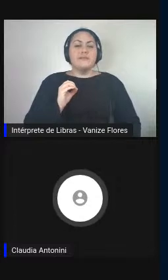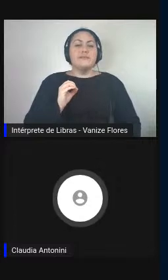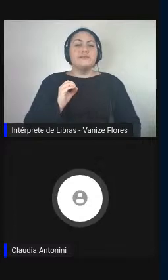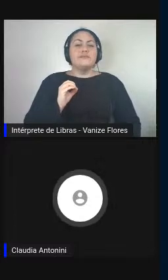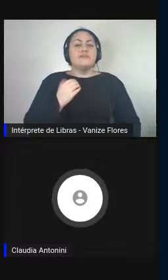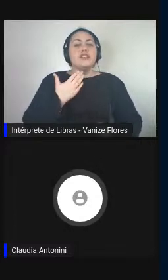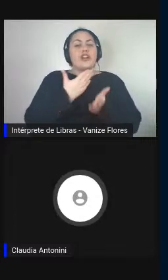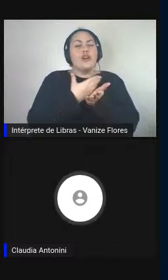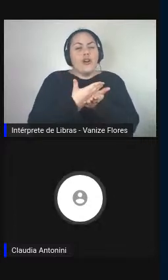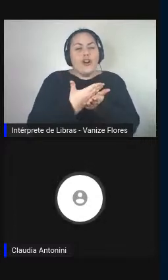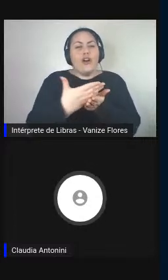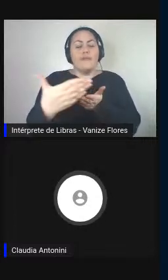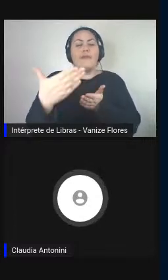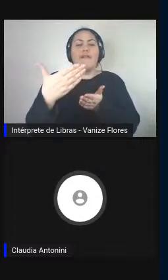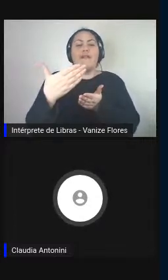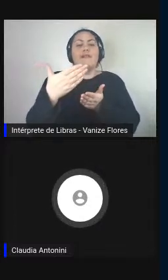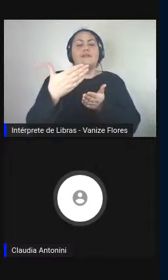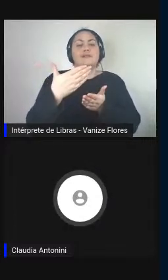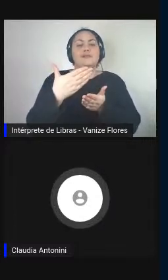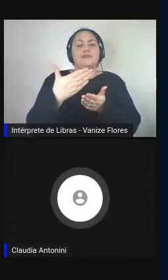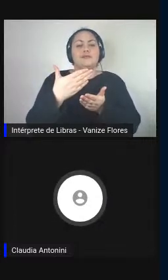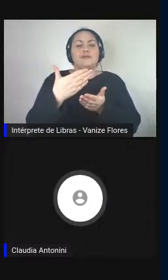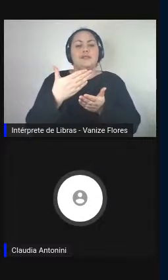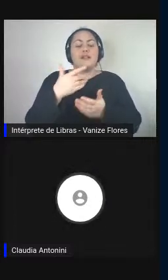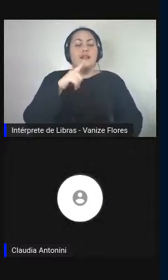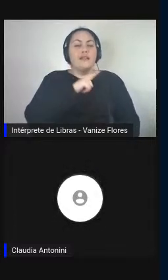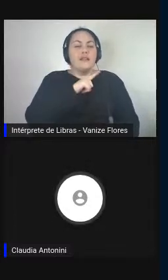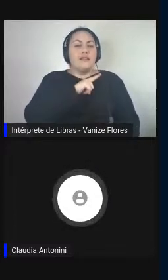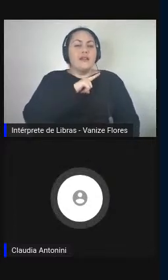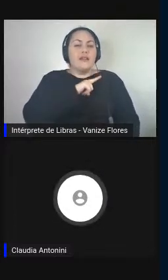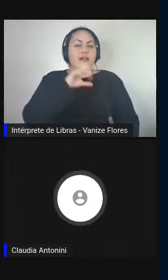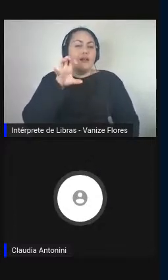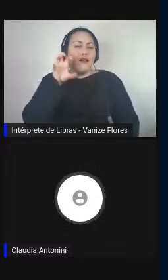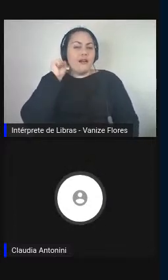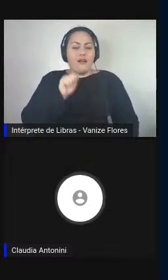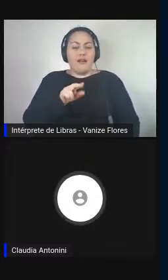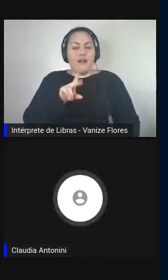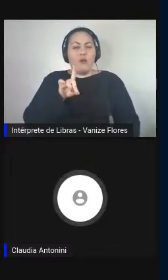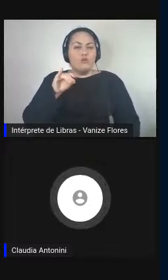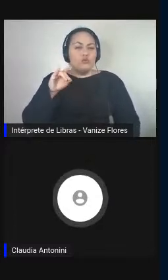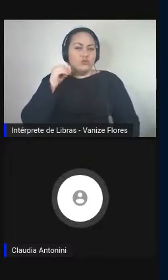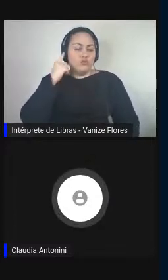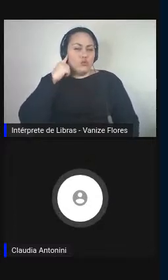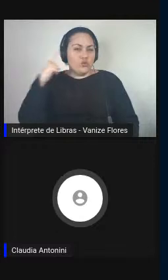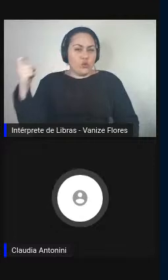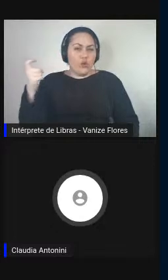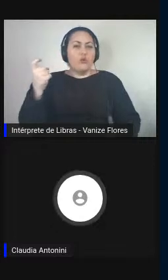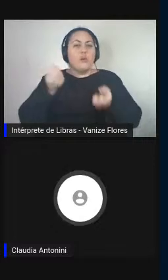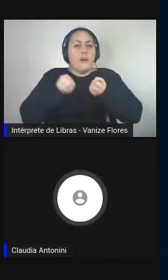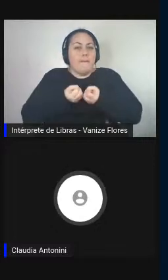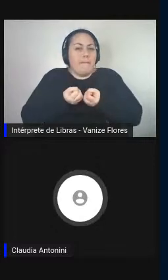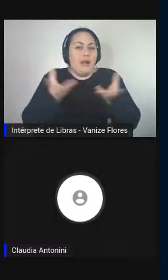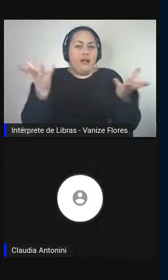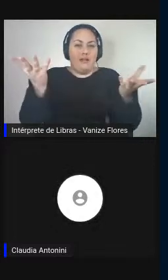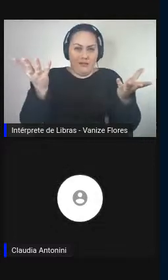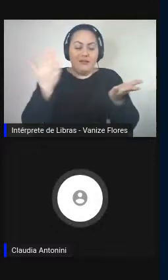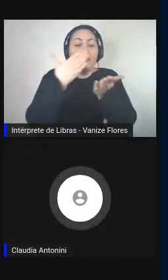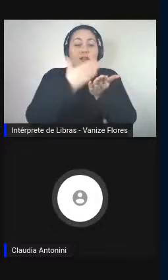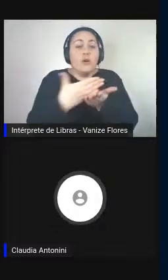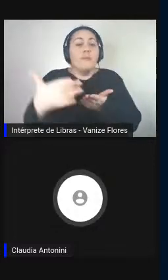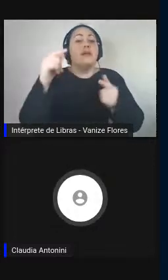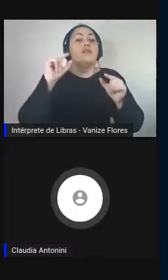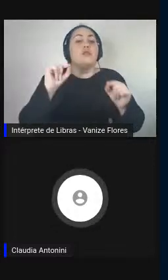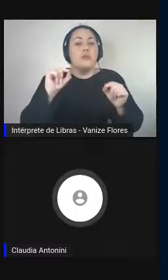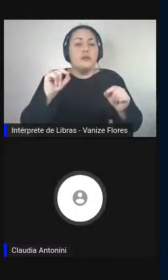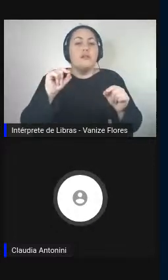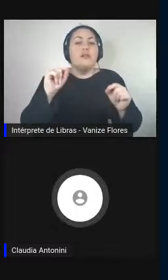primeiros sistemas de transmissão de áudio que permitiram, sabemos todos, o nascimento da